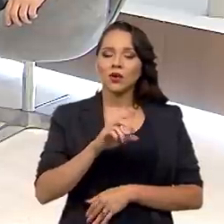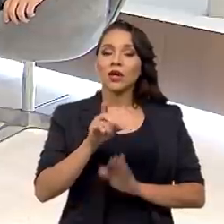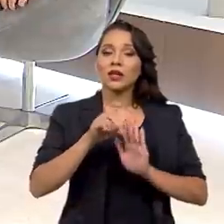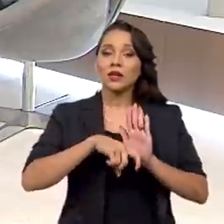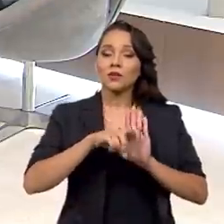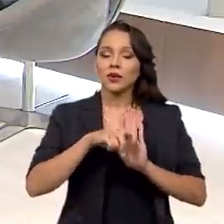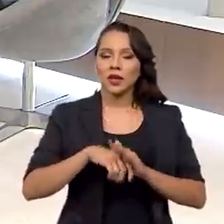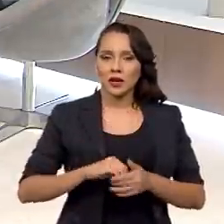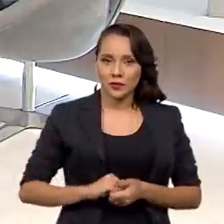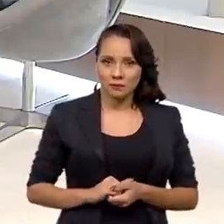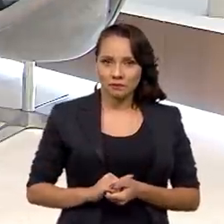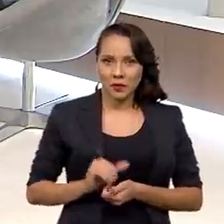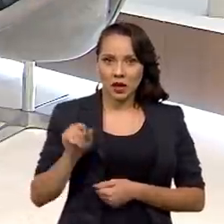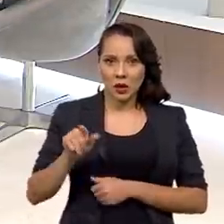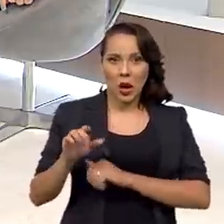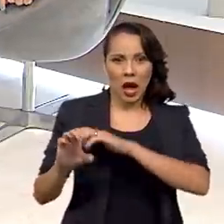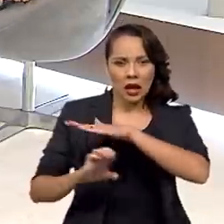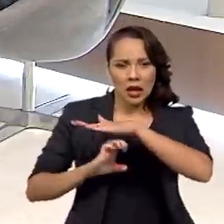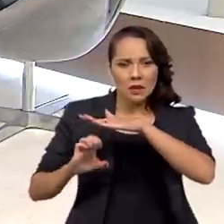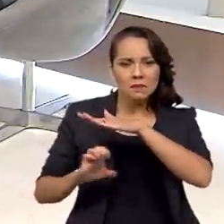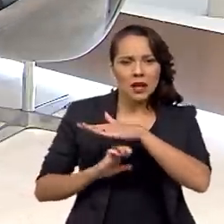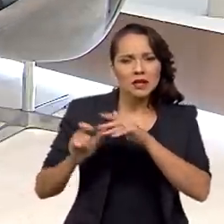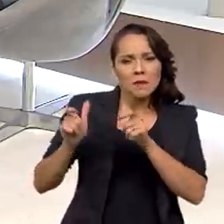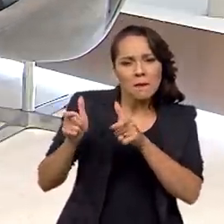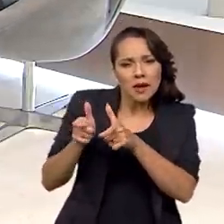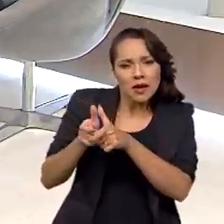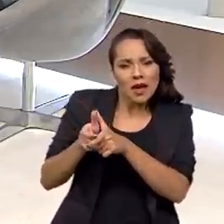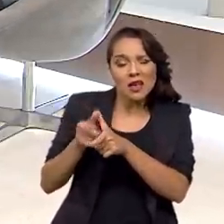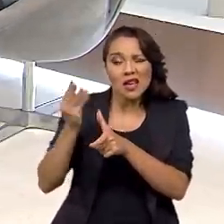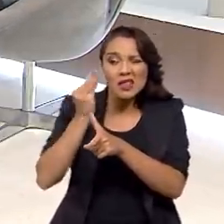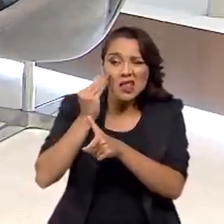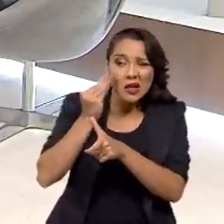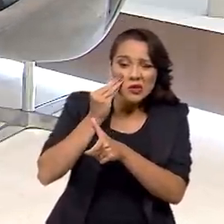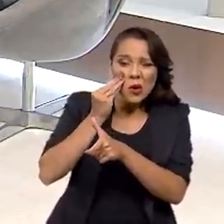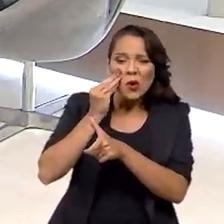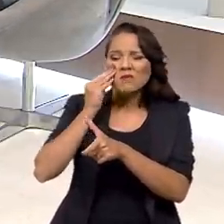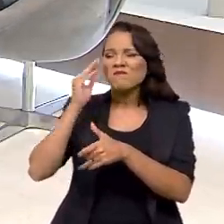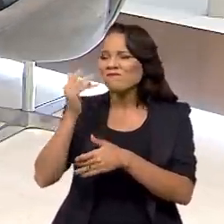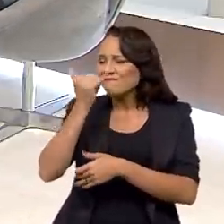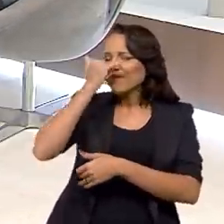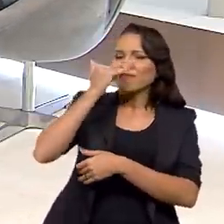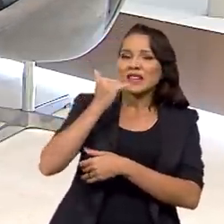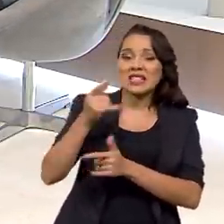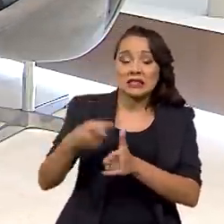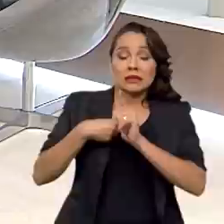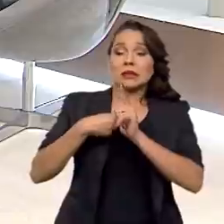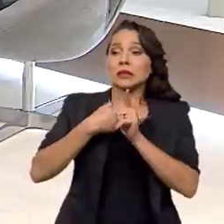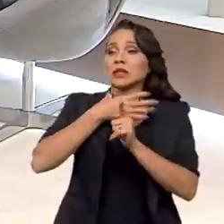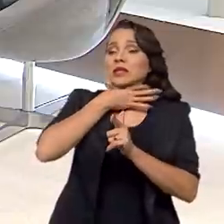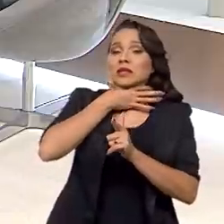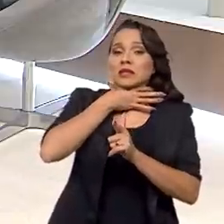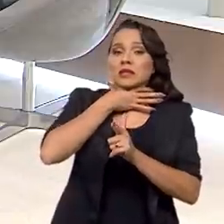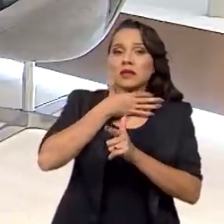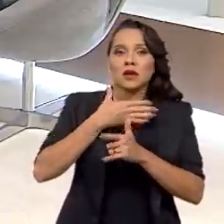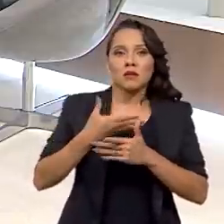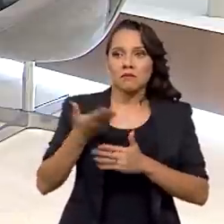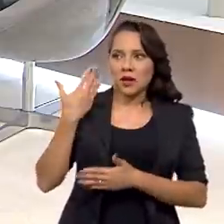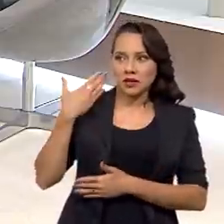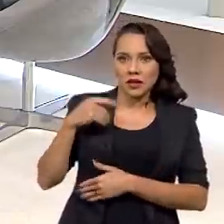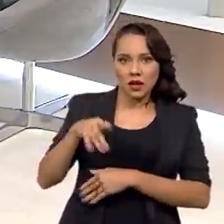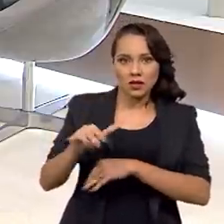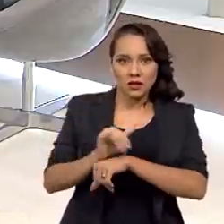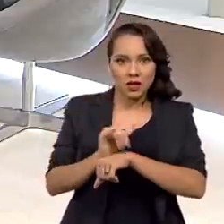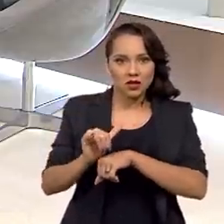seguinte, aquele pequeno empreendedor que tentou uma vez, deu errado e tinha dívida, ele antes dessa